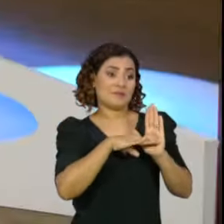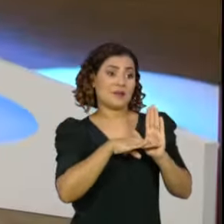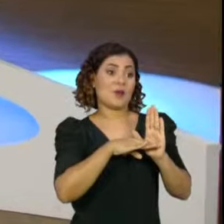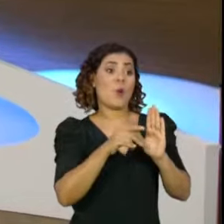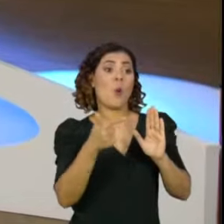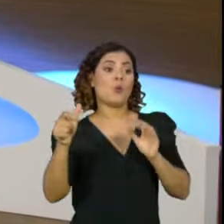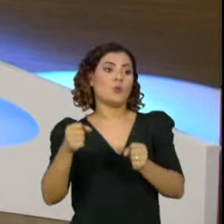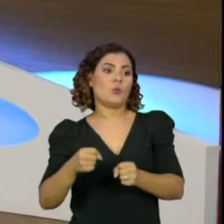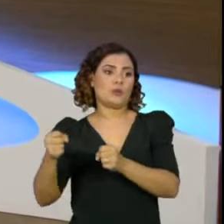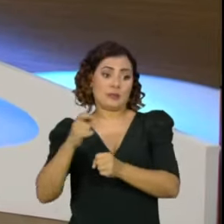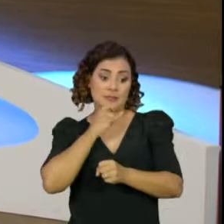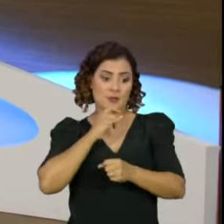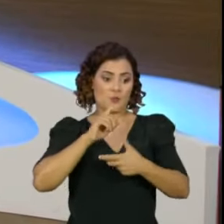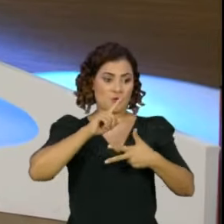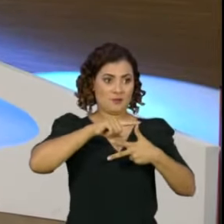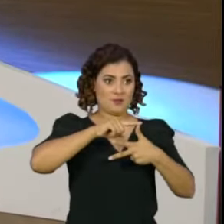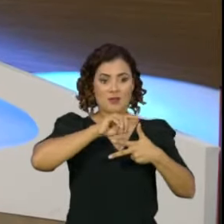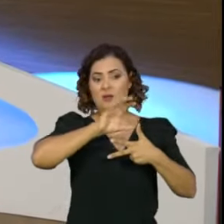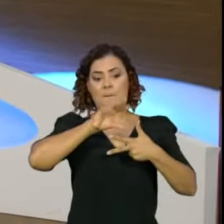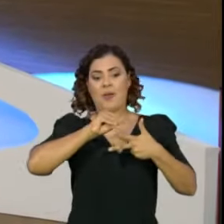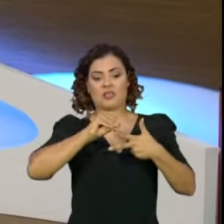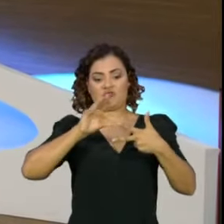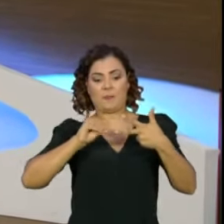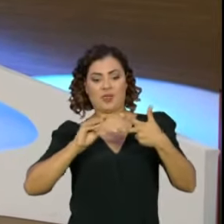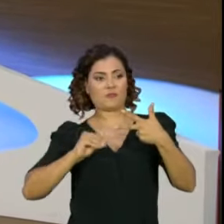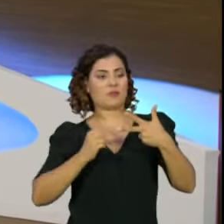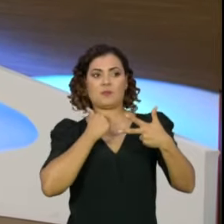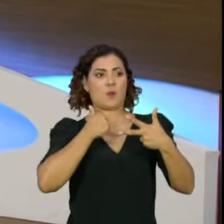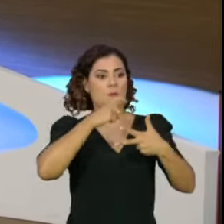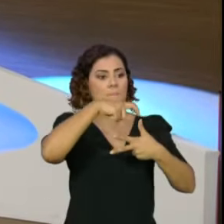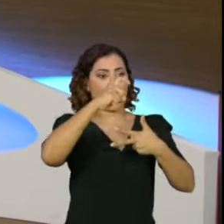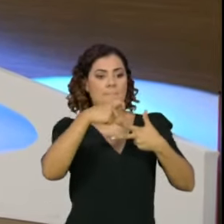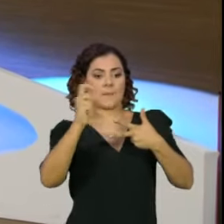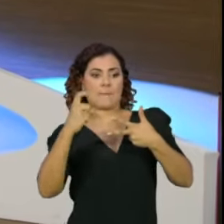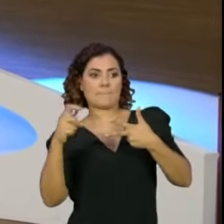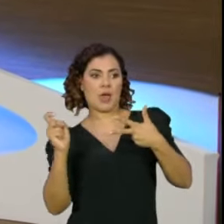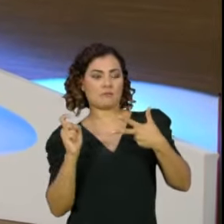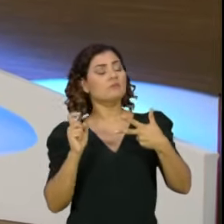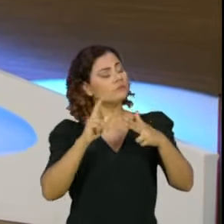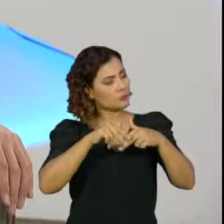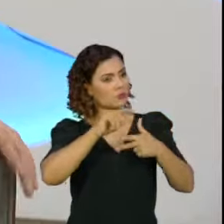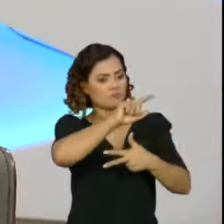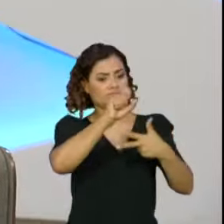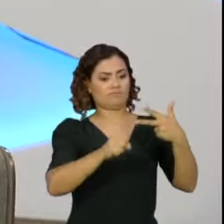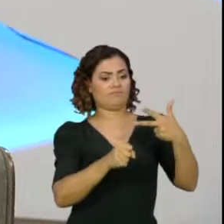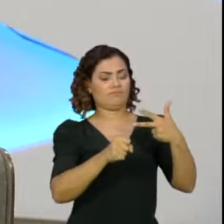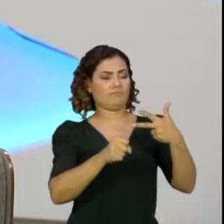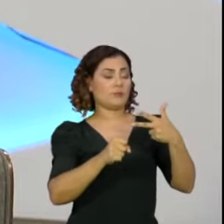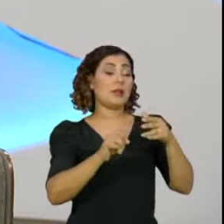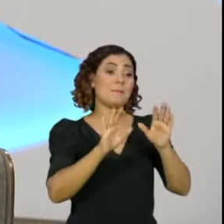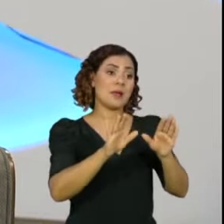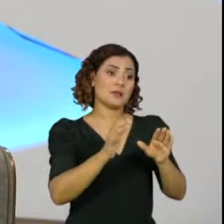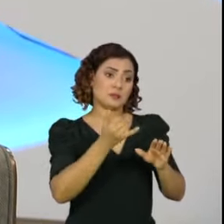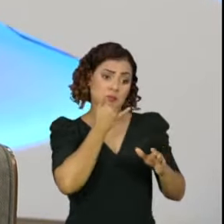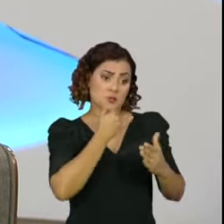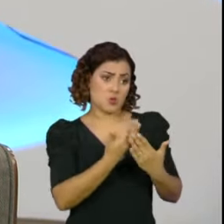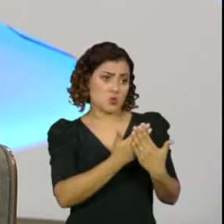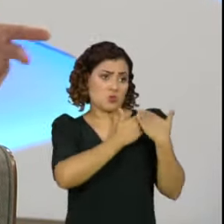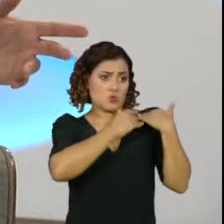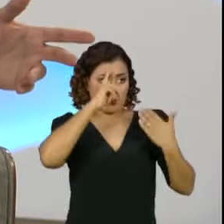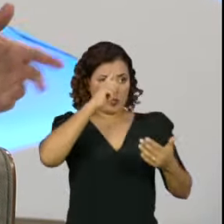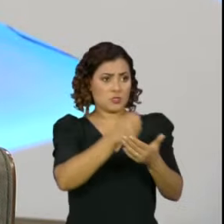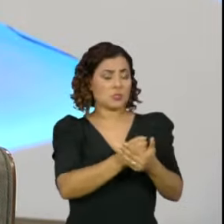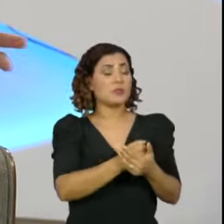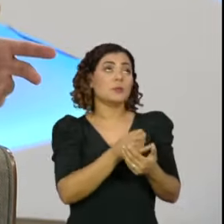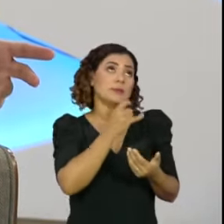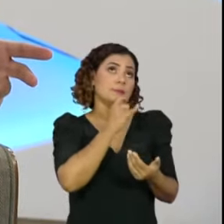poder. Eu sou um crítico dessas interferências e do não cumprimento do papel individual de cada um. Não cabe ao Parlamento decidir,